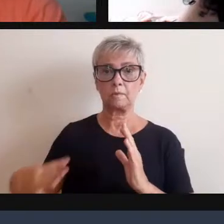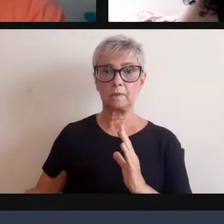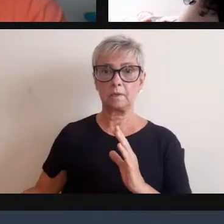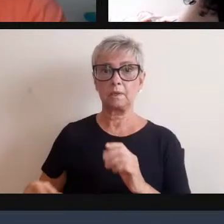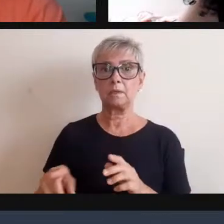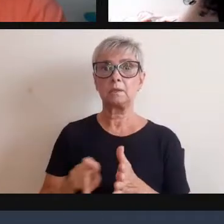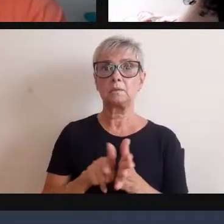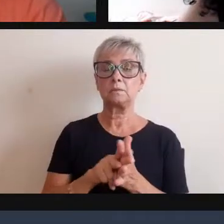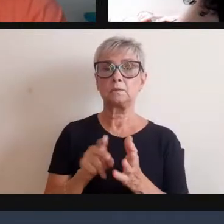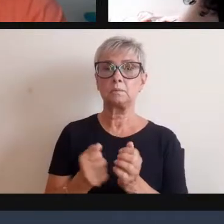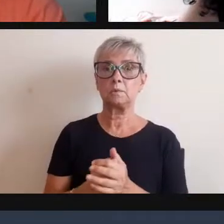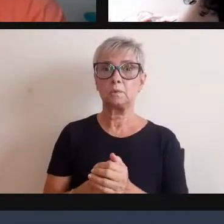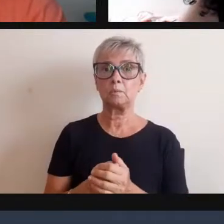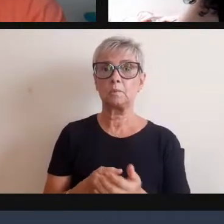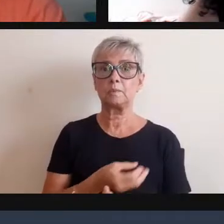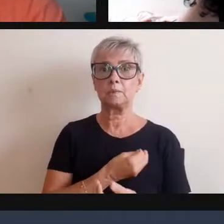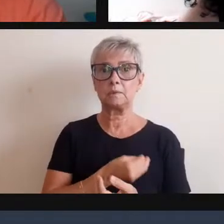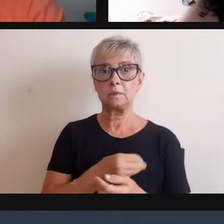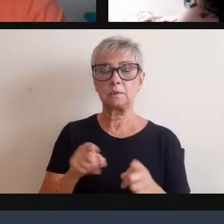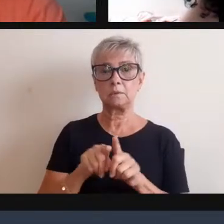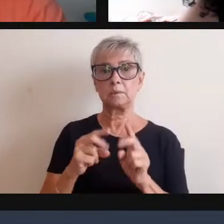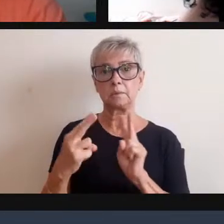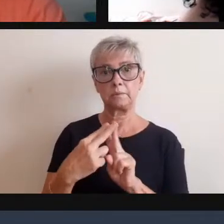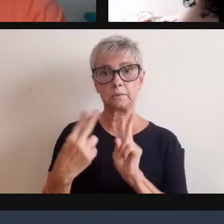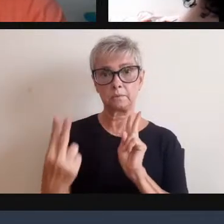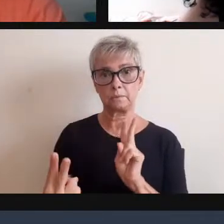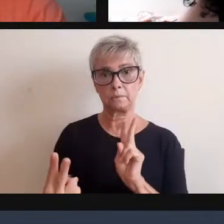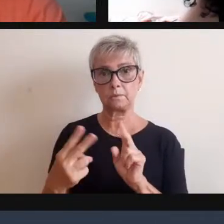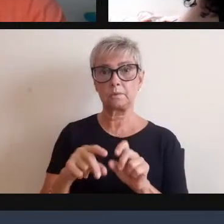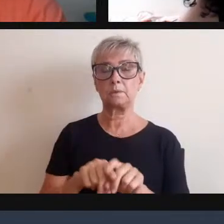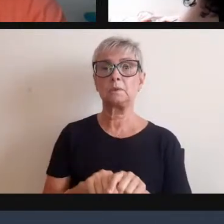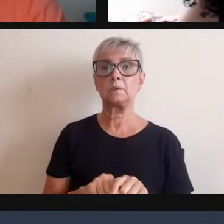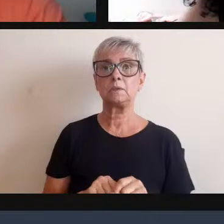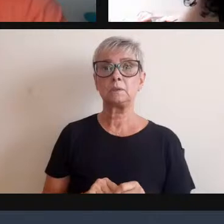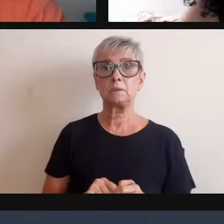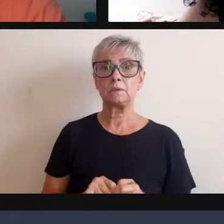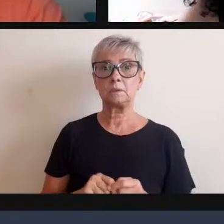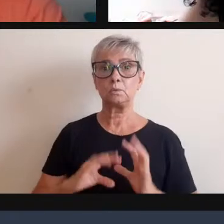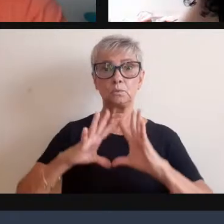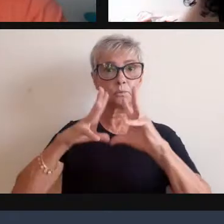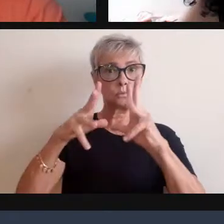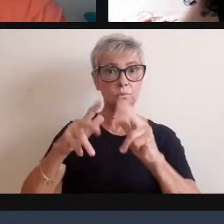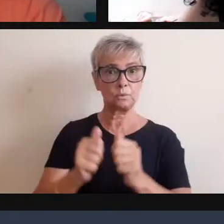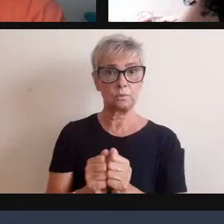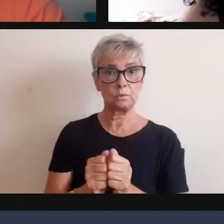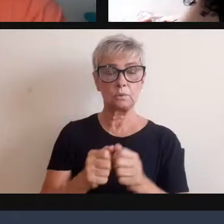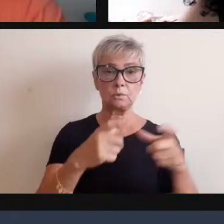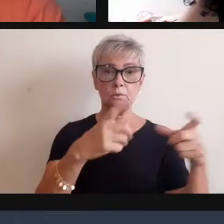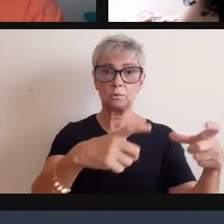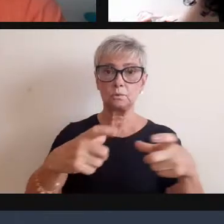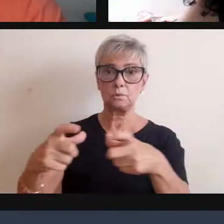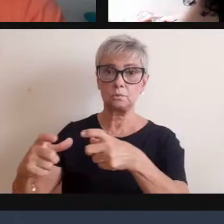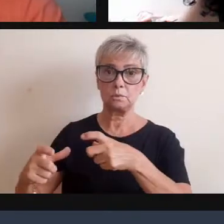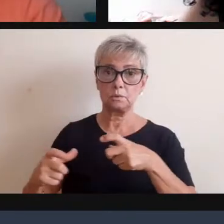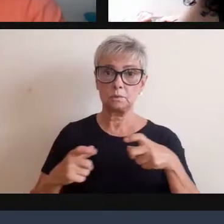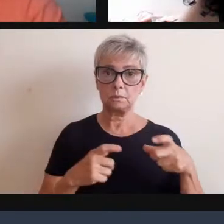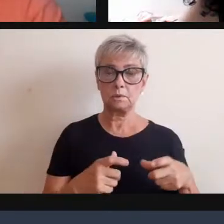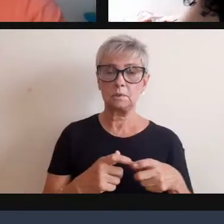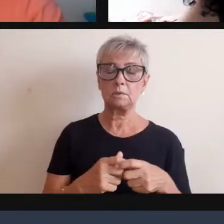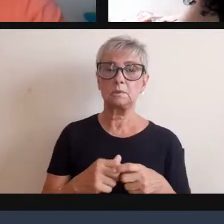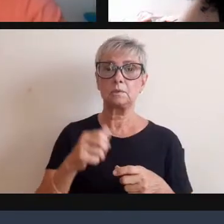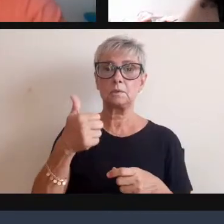presenciais quanto virtuais, em todas as unidades dos 16